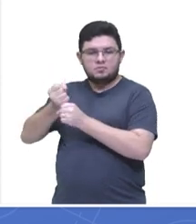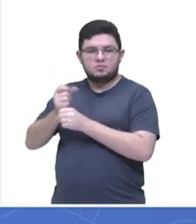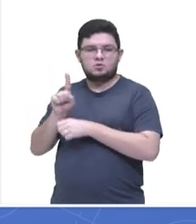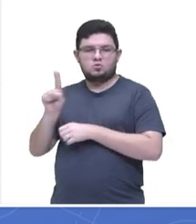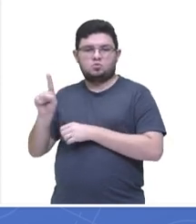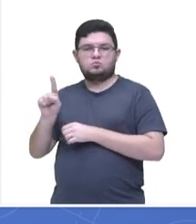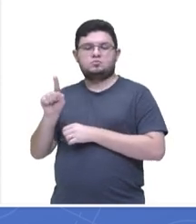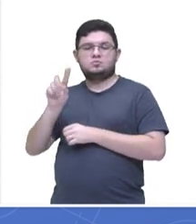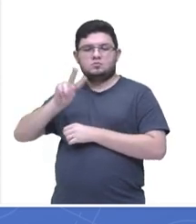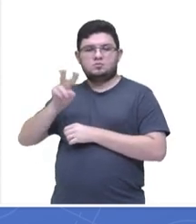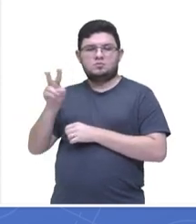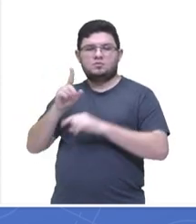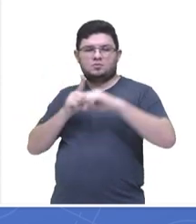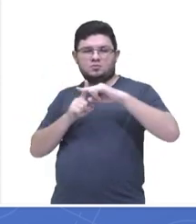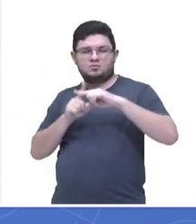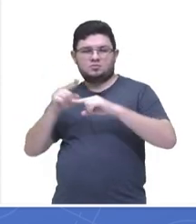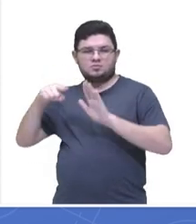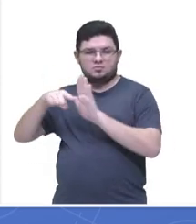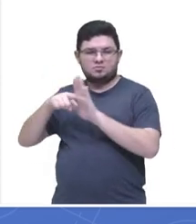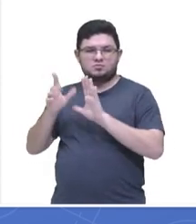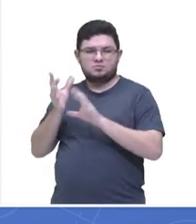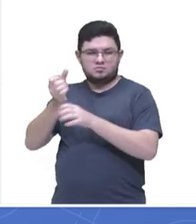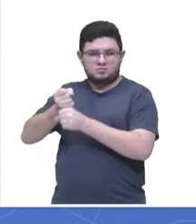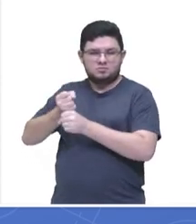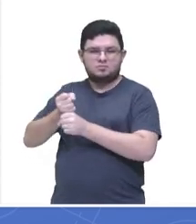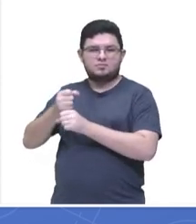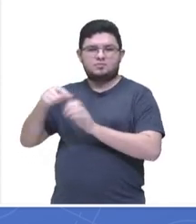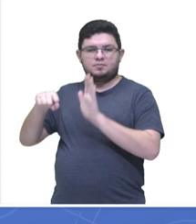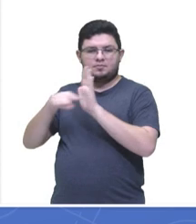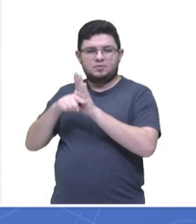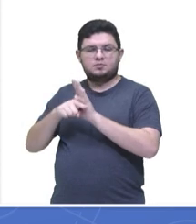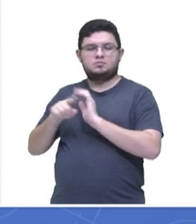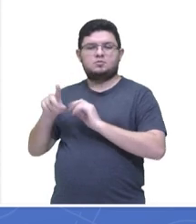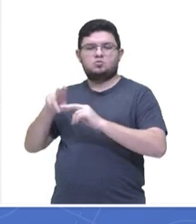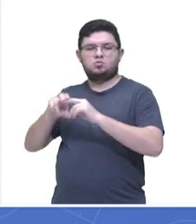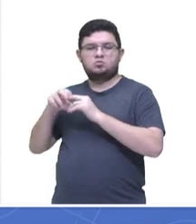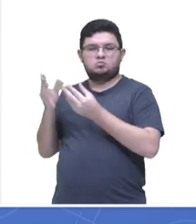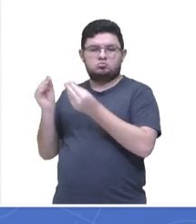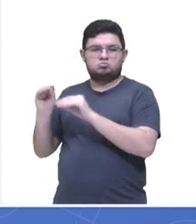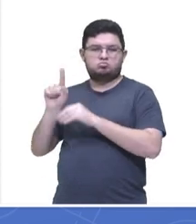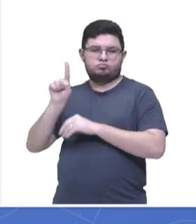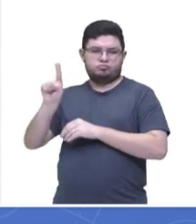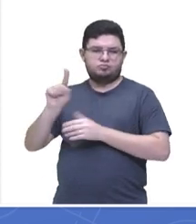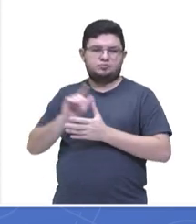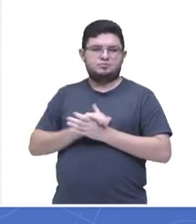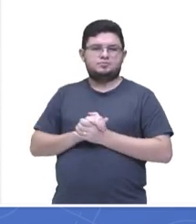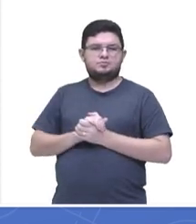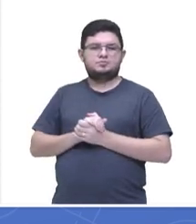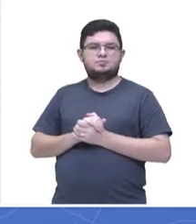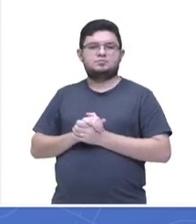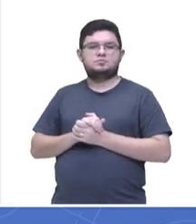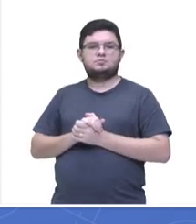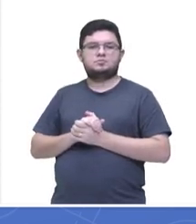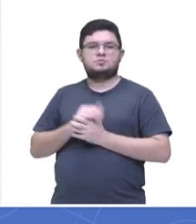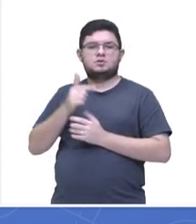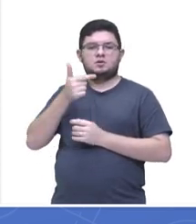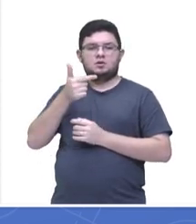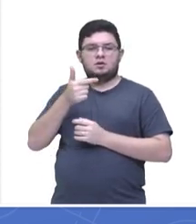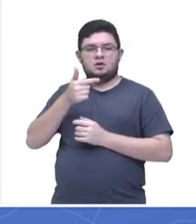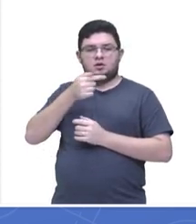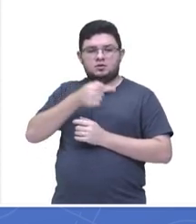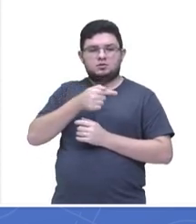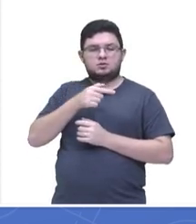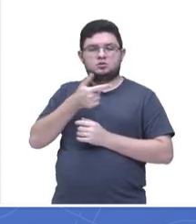1zinho aqui implícito, está certo? Vamos fazer o seguinte, olha, 7.200 eu transformei por 72 vezes 10²,